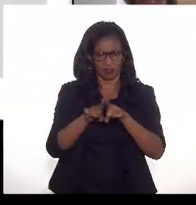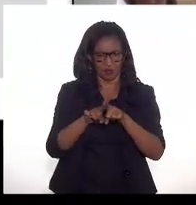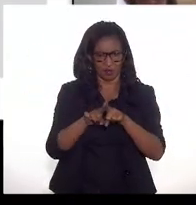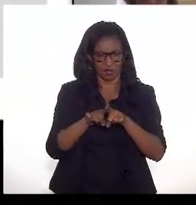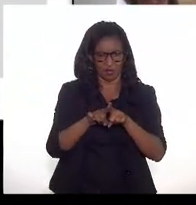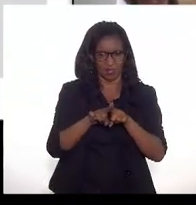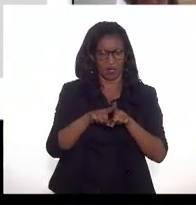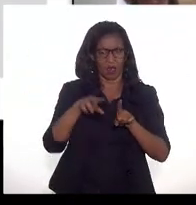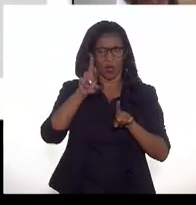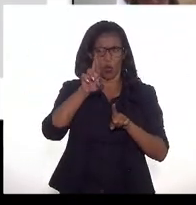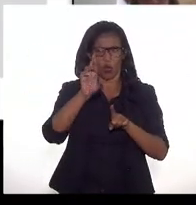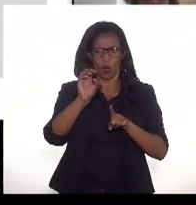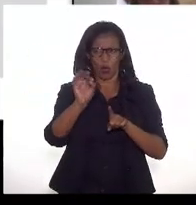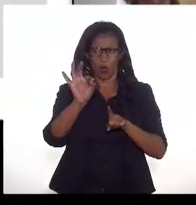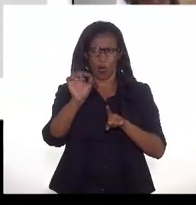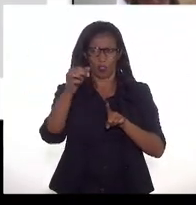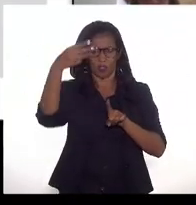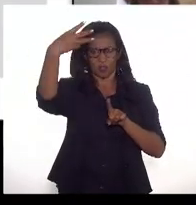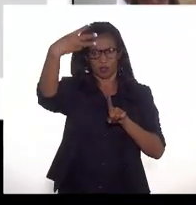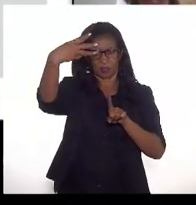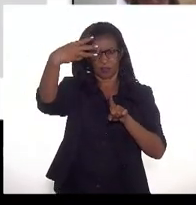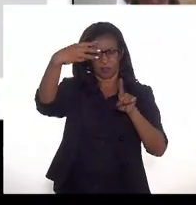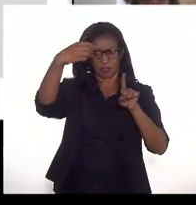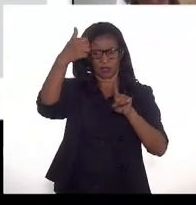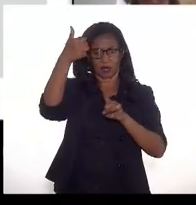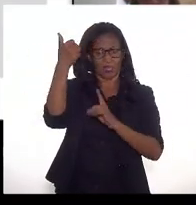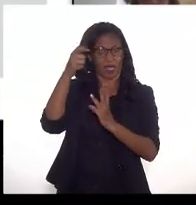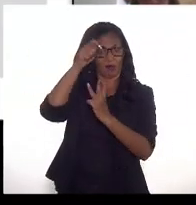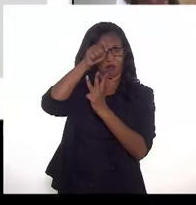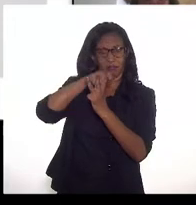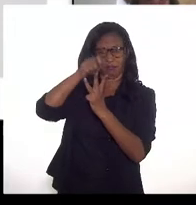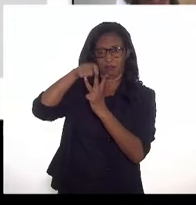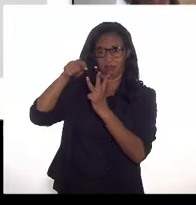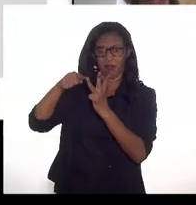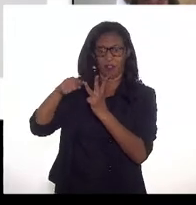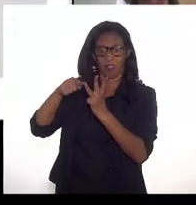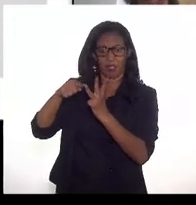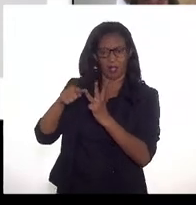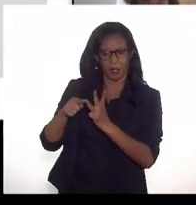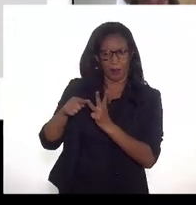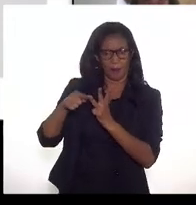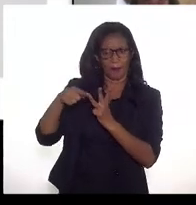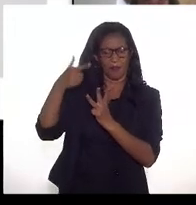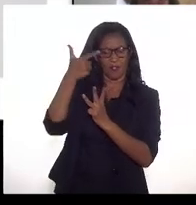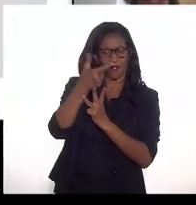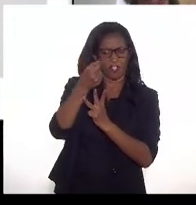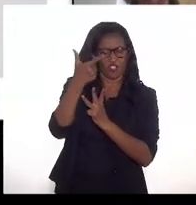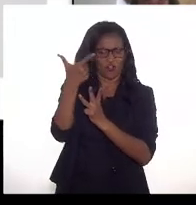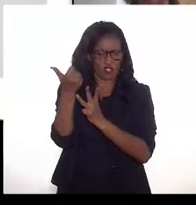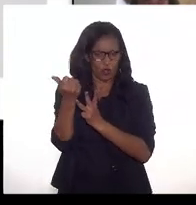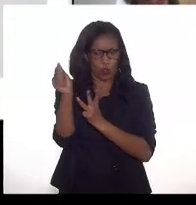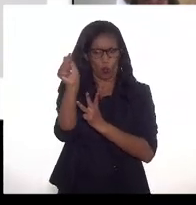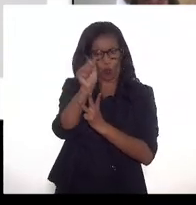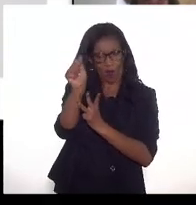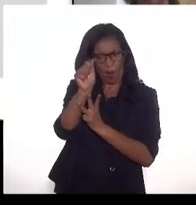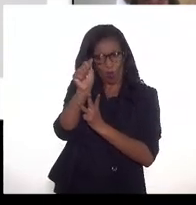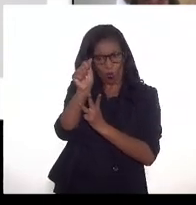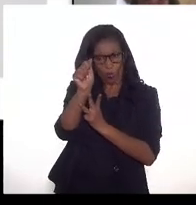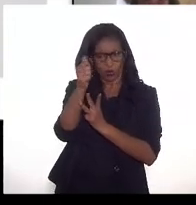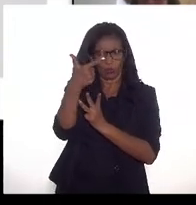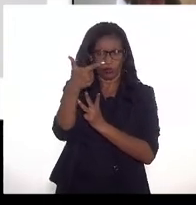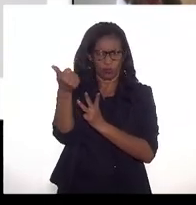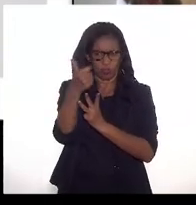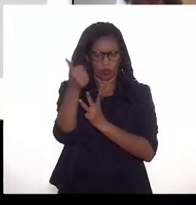cronograma do rota 3, ele estaria para o terceiro trimestre, para agosto de 21, segundo o cronograma informado na semana passada pela Petrobras.